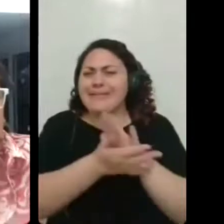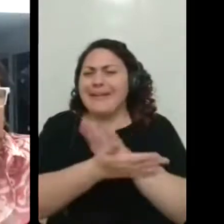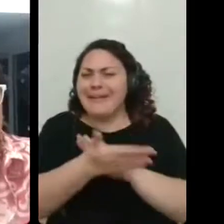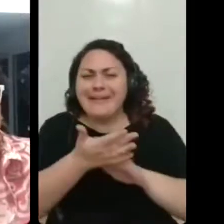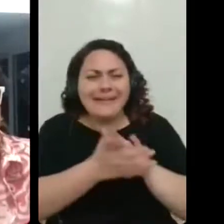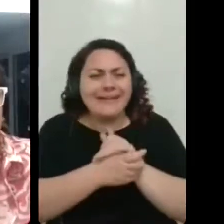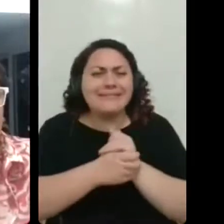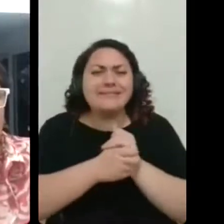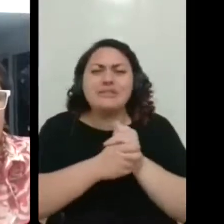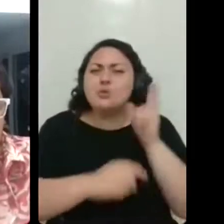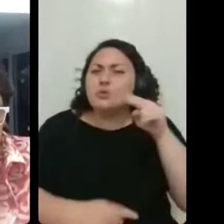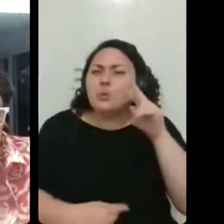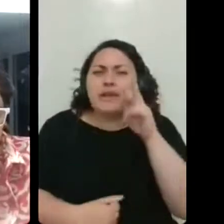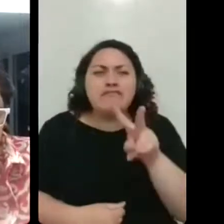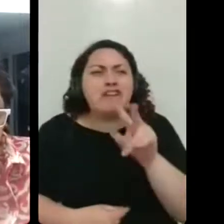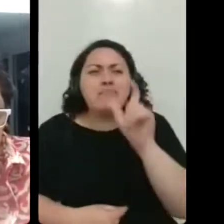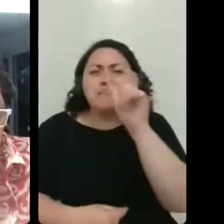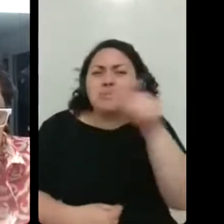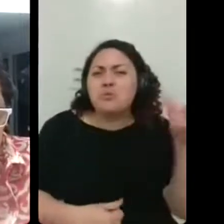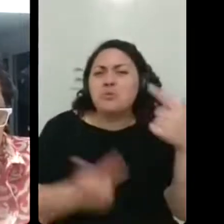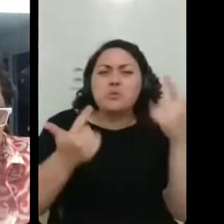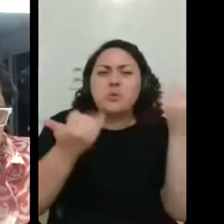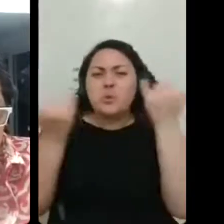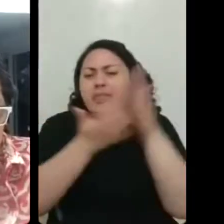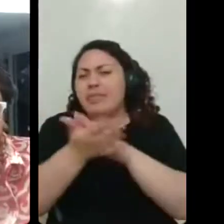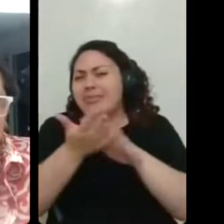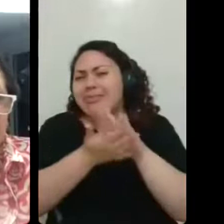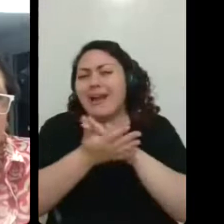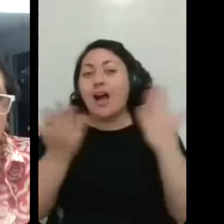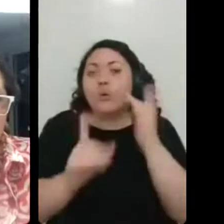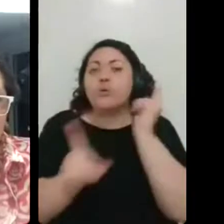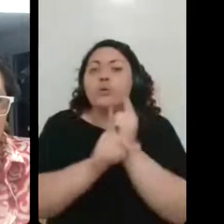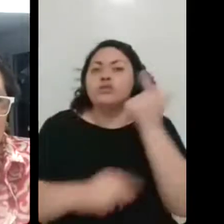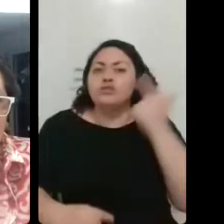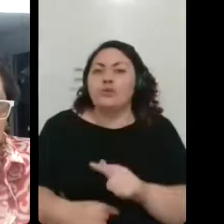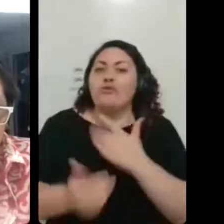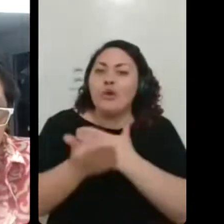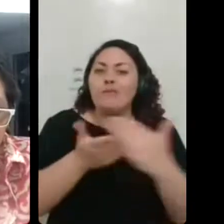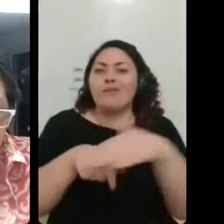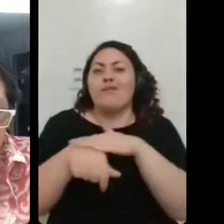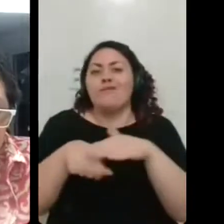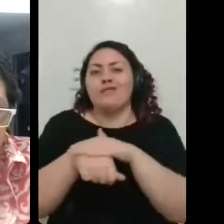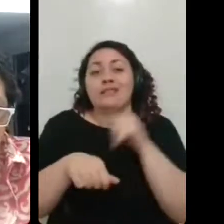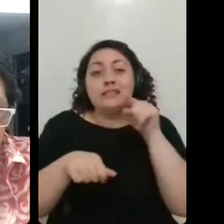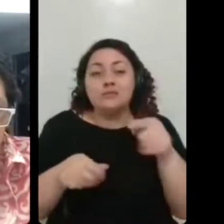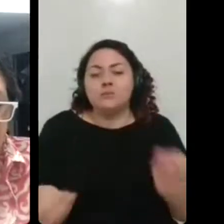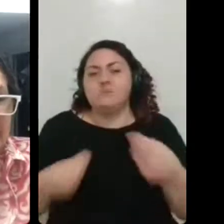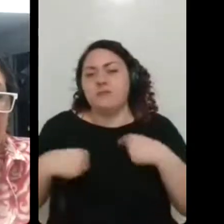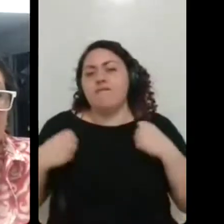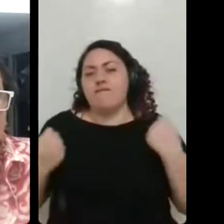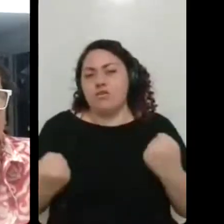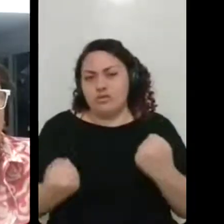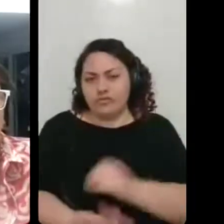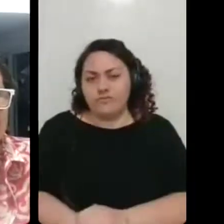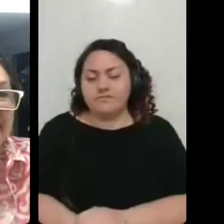notícias, né? Então, isso me fortaleceu muito, assim. Ter podido